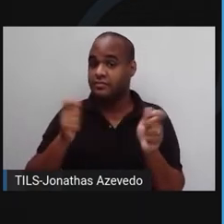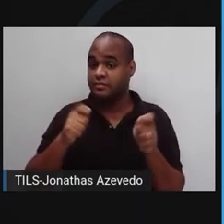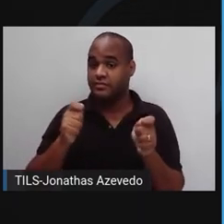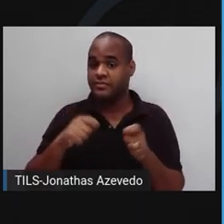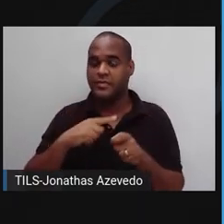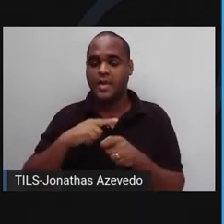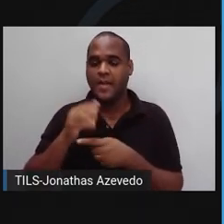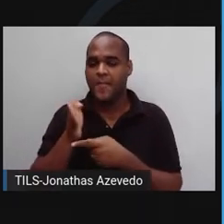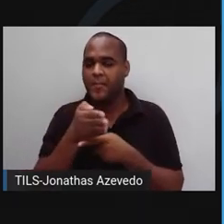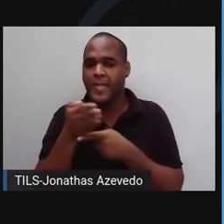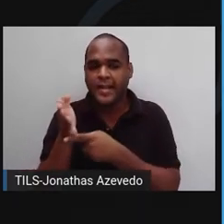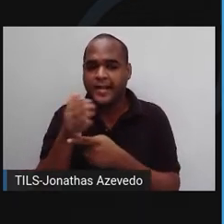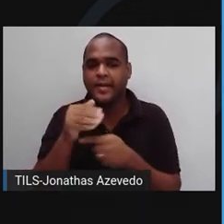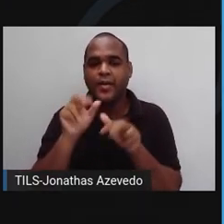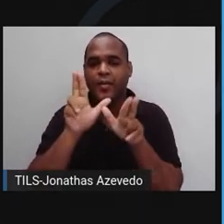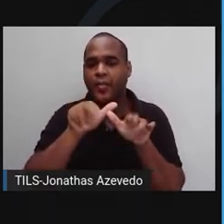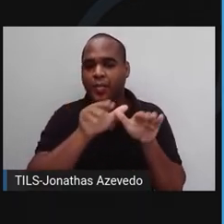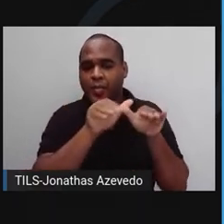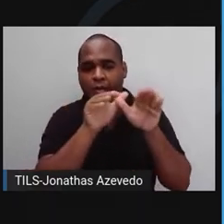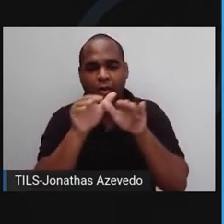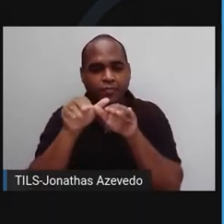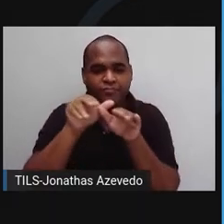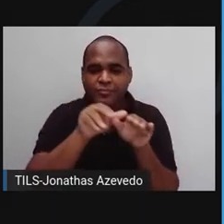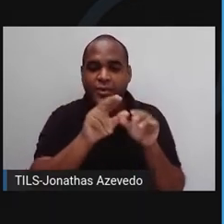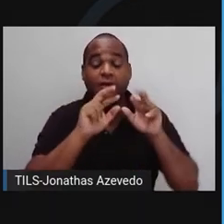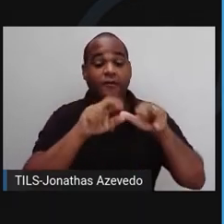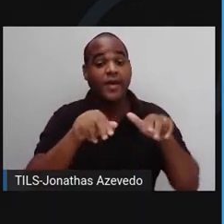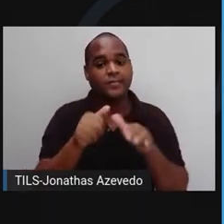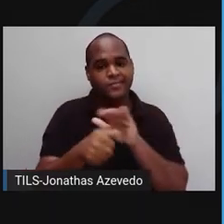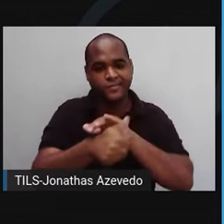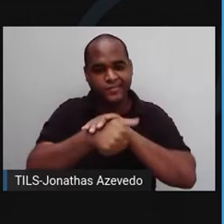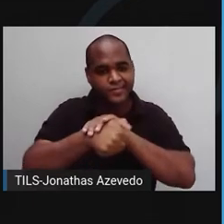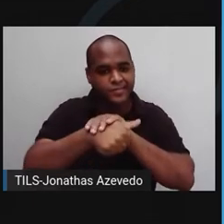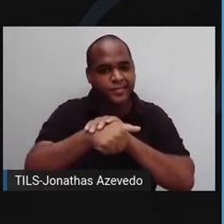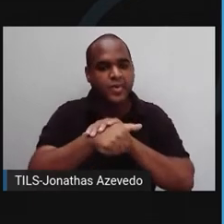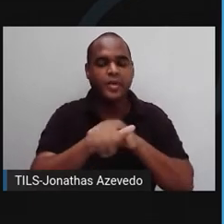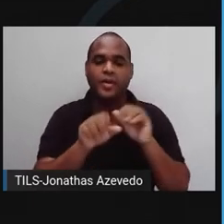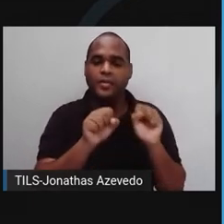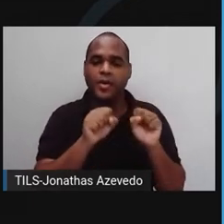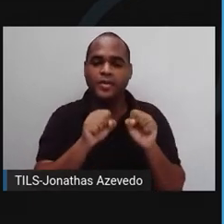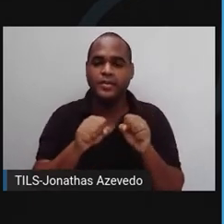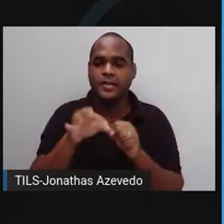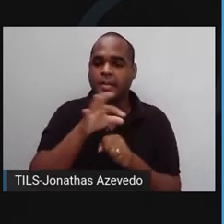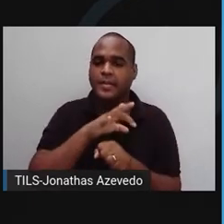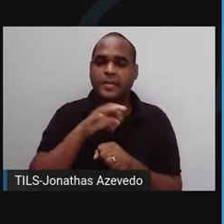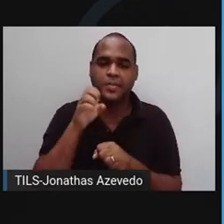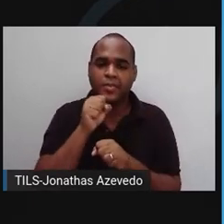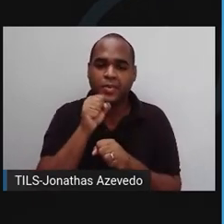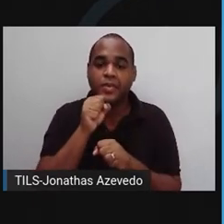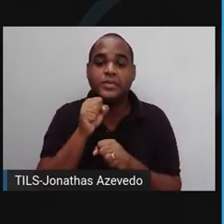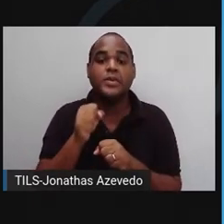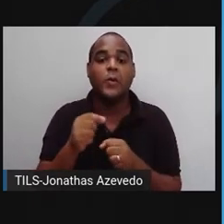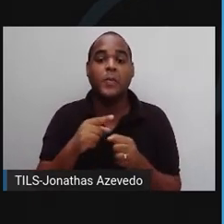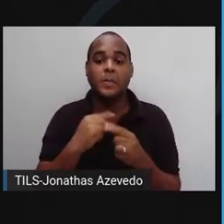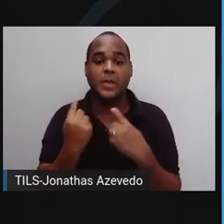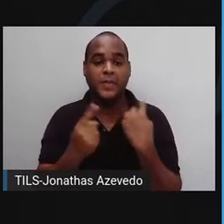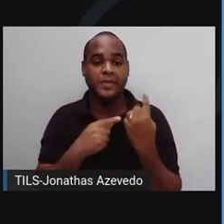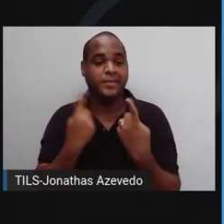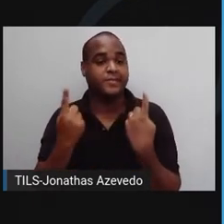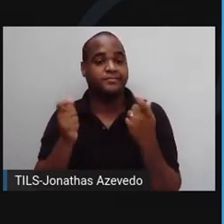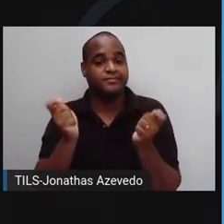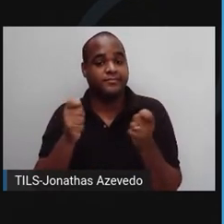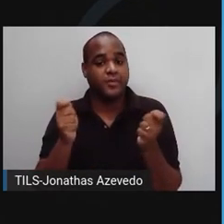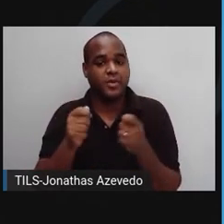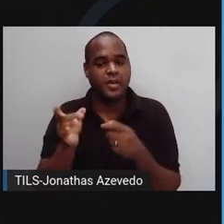marinhos como baleias, albatroses e tartarugas marinhas, que correm o risco de ficarem entrelaçados nos detritos ou até mesmo engasgar com pedaços de plástico.